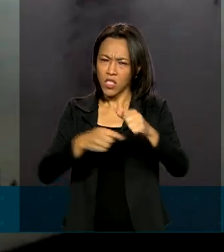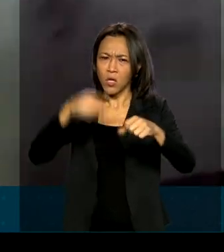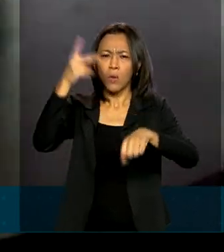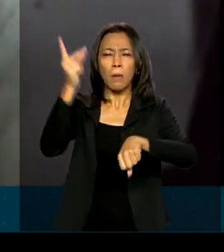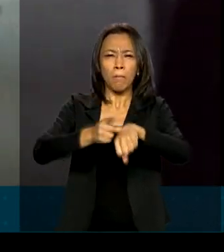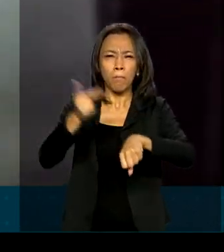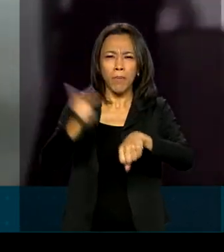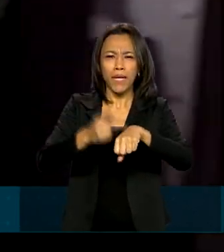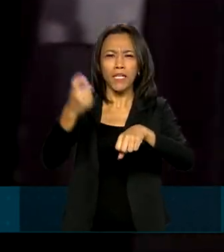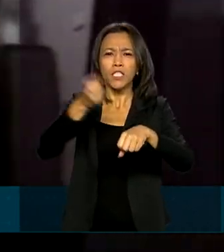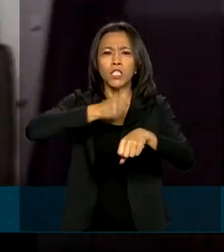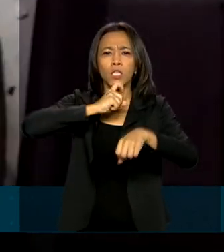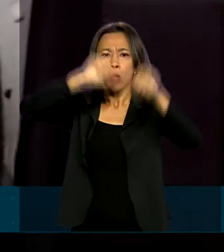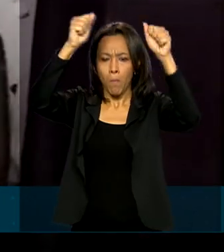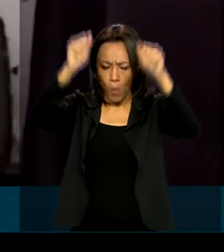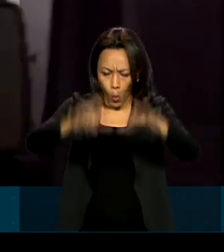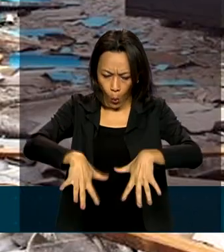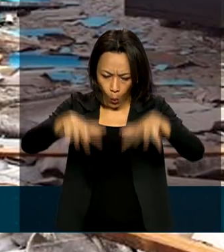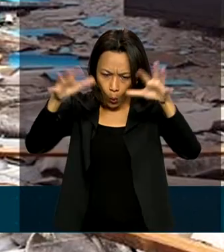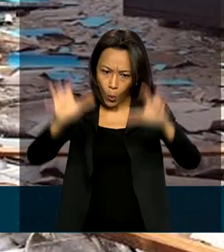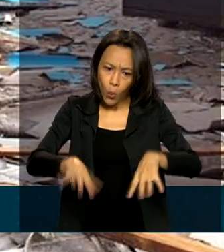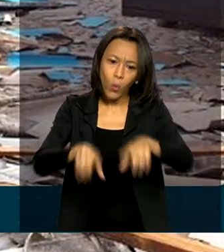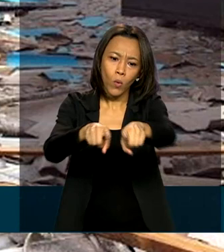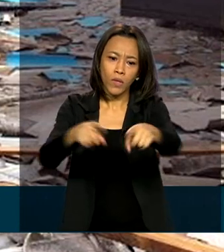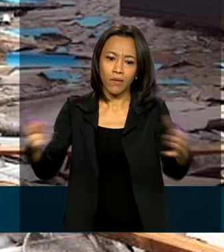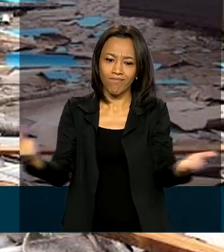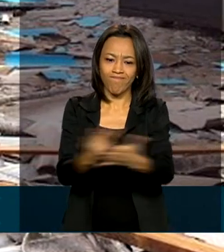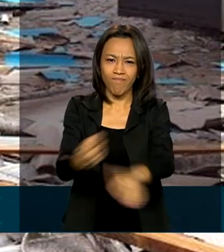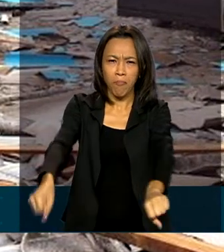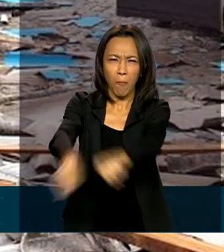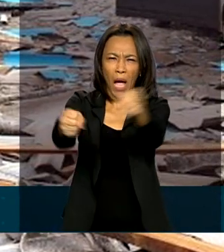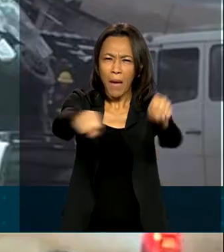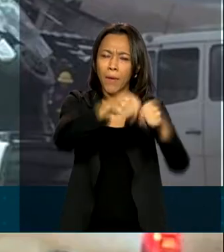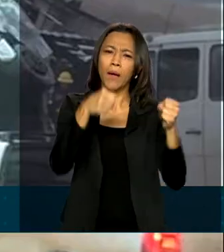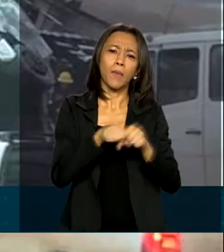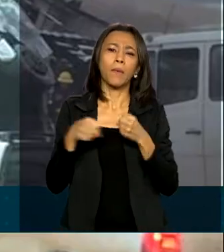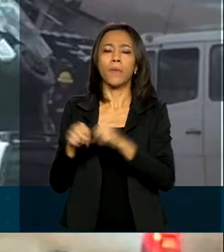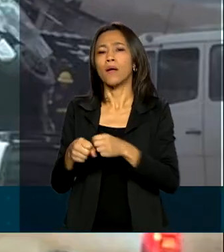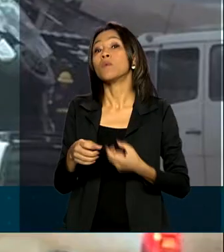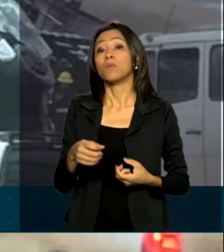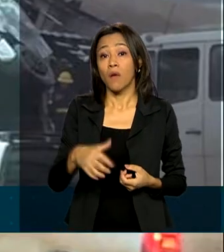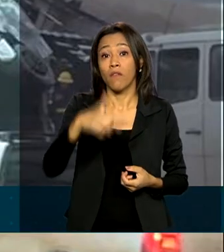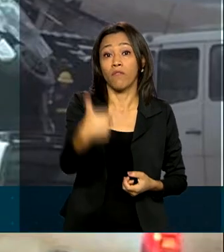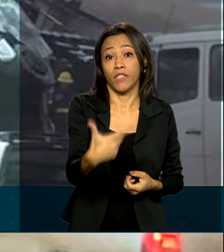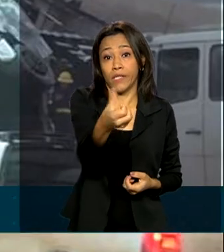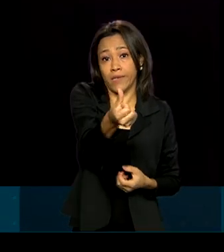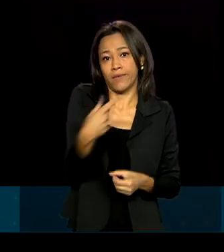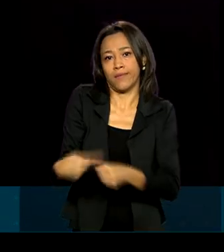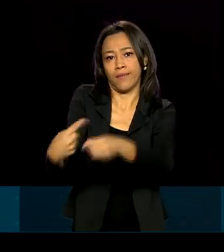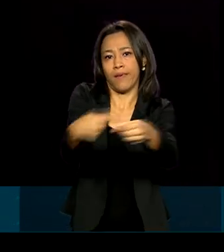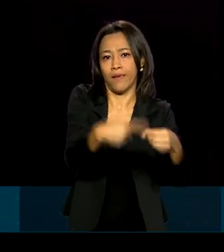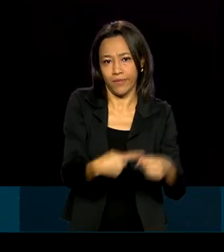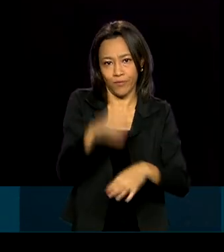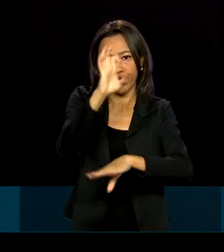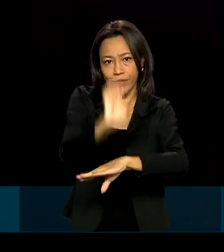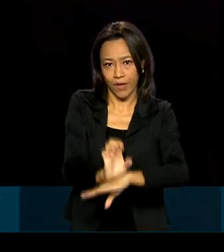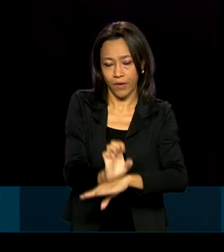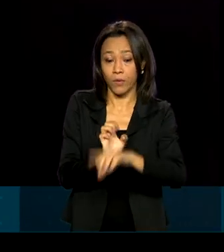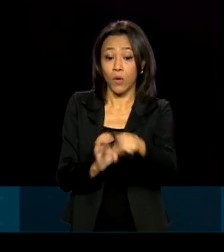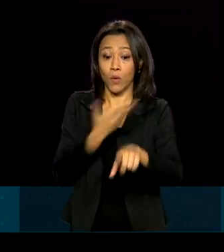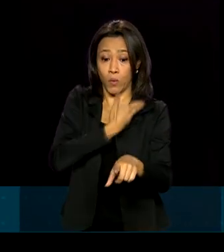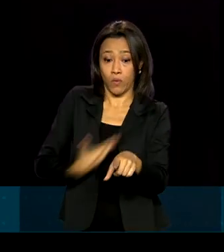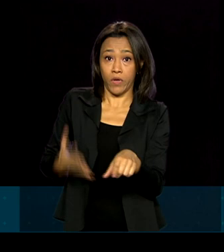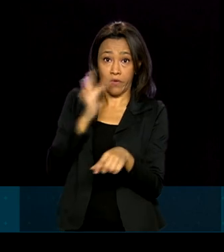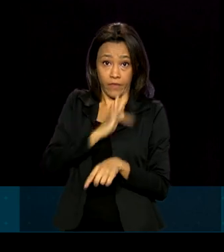atingiram o meio oeste catarinense causaram estragos em pelo menos 26 cidades. O governo federal,